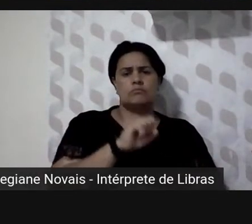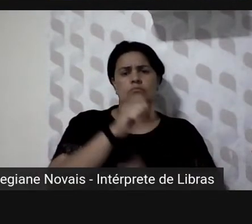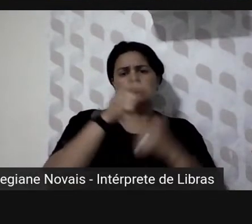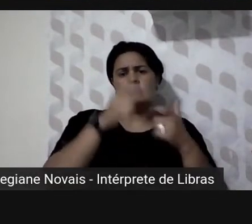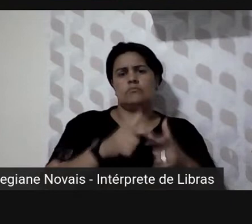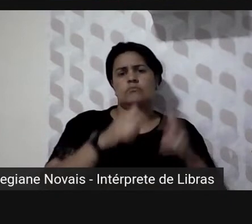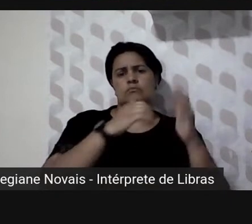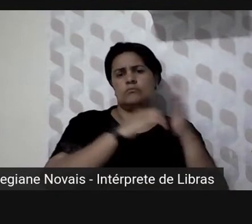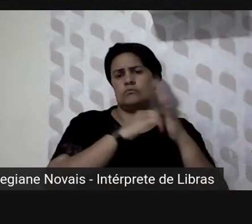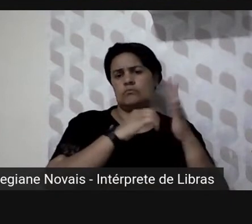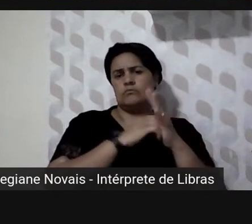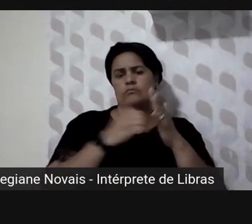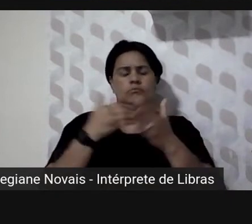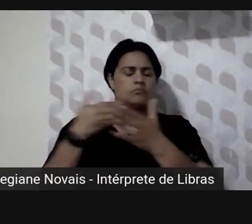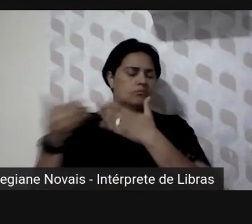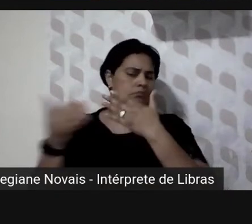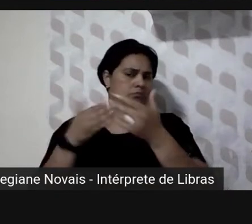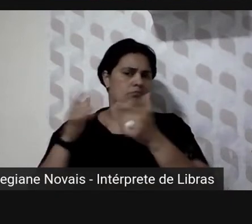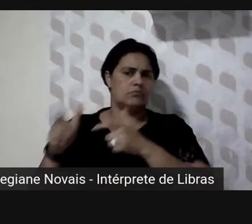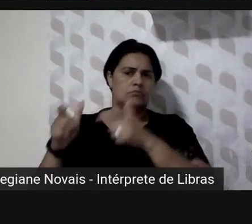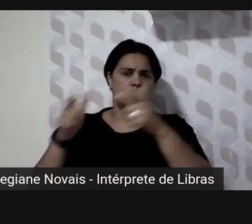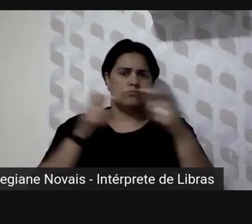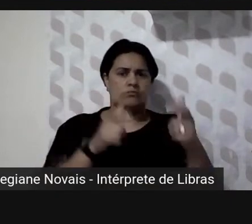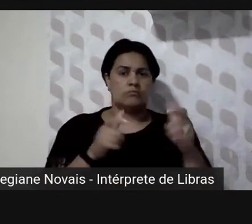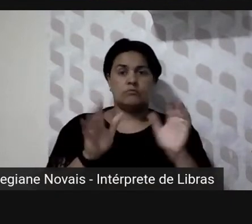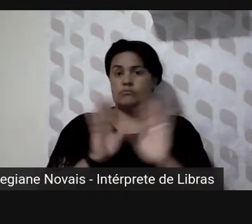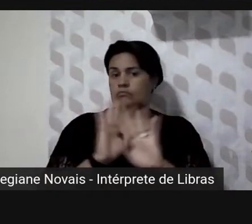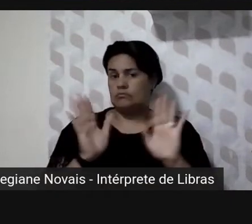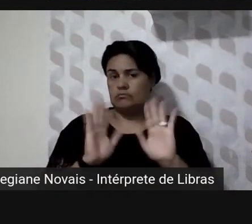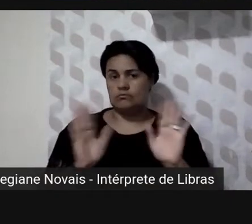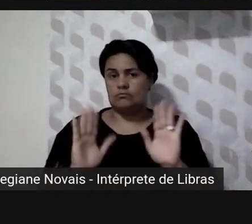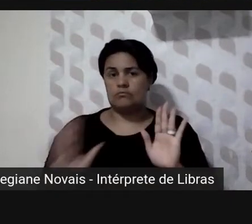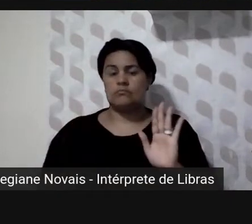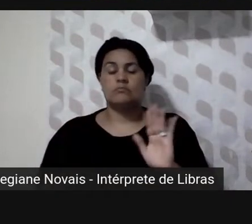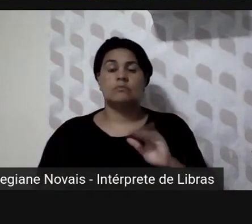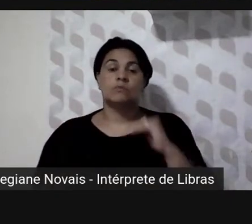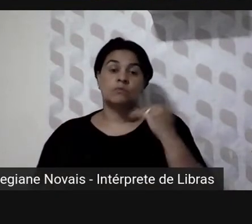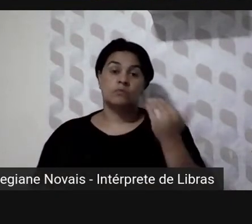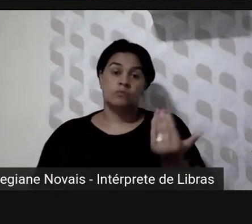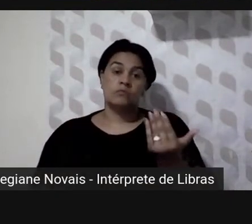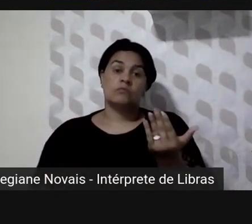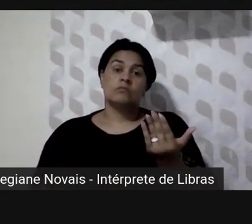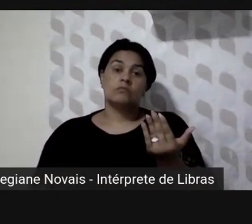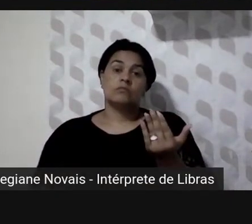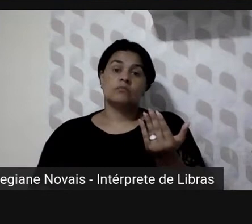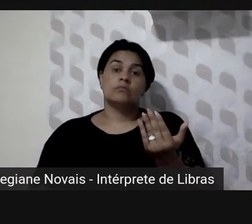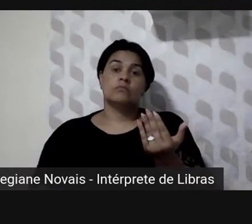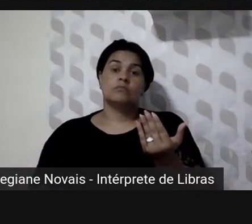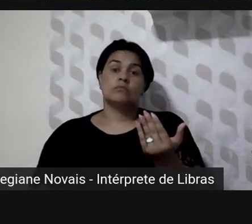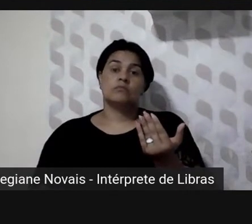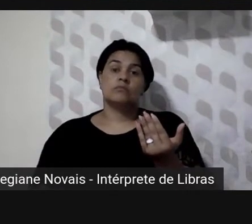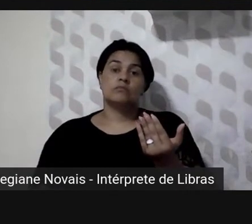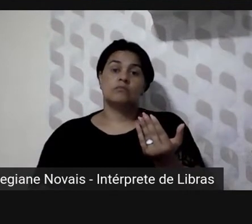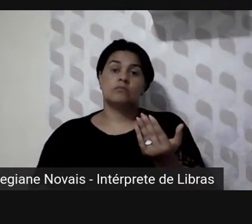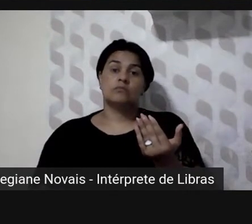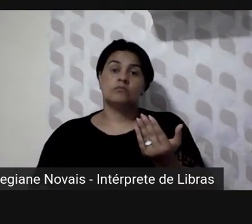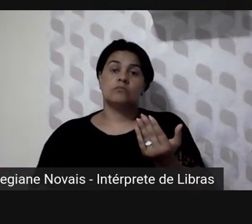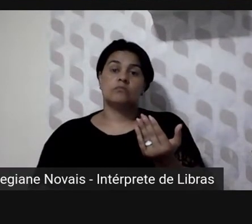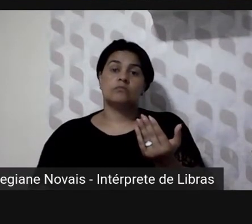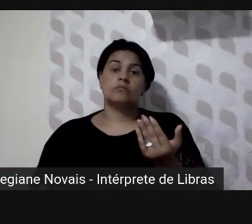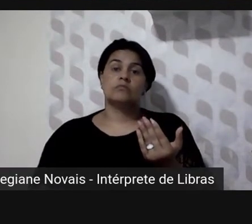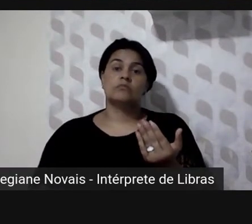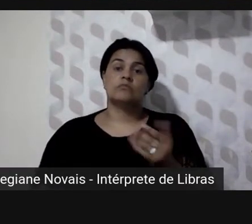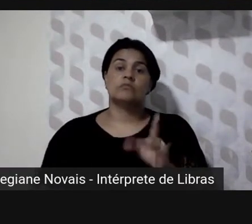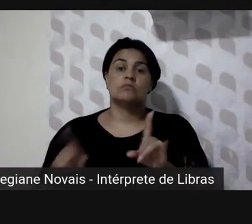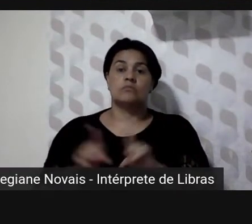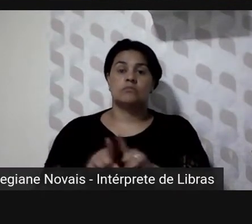não sei não importa não é relevante para ele então acho que isso é bastante relevante evidentemente acho que também